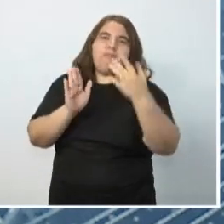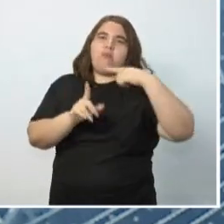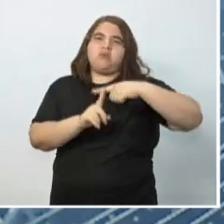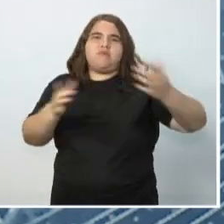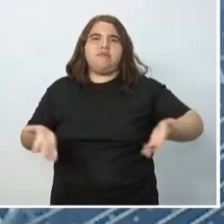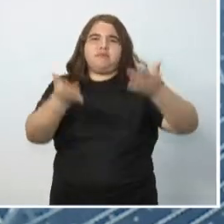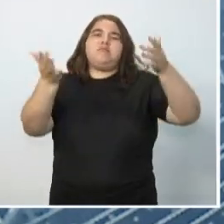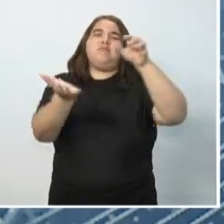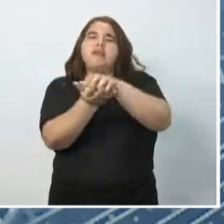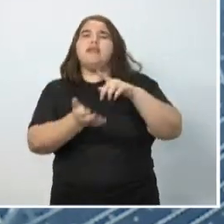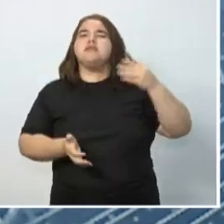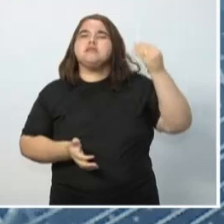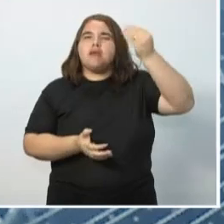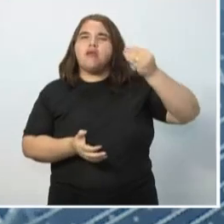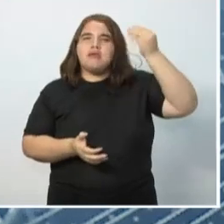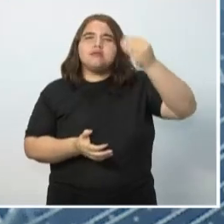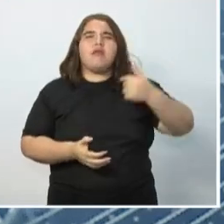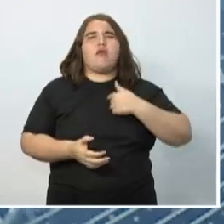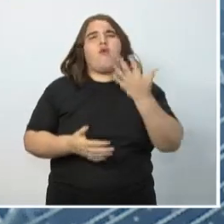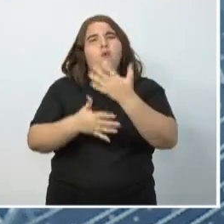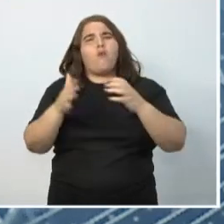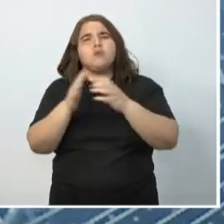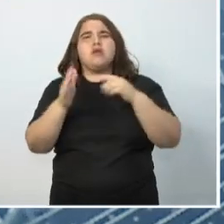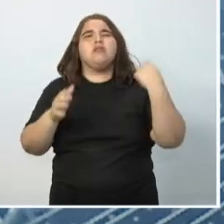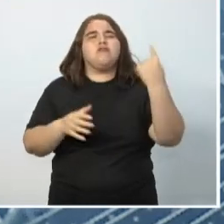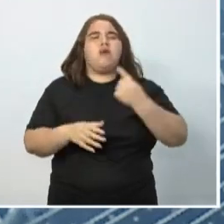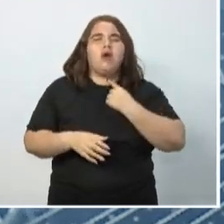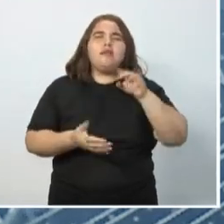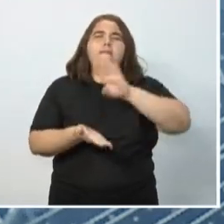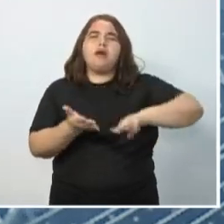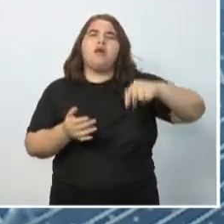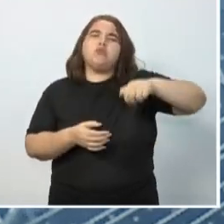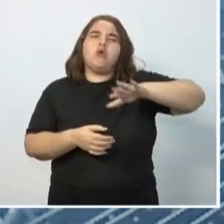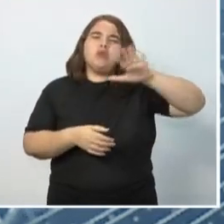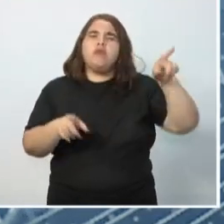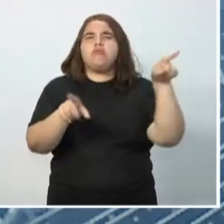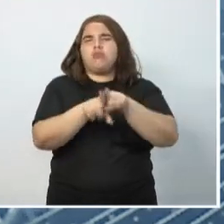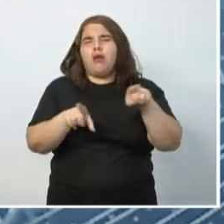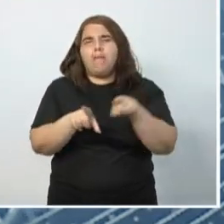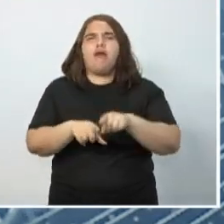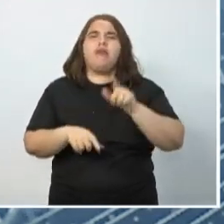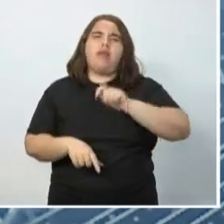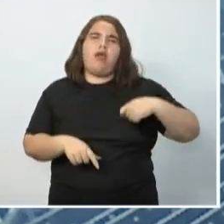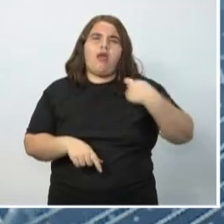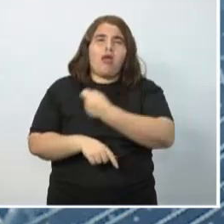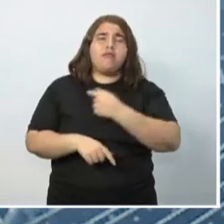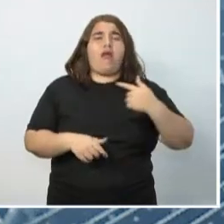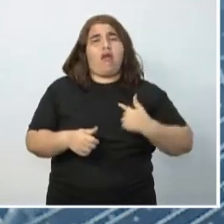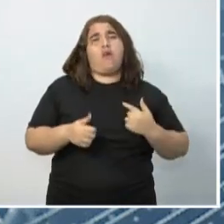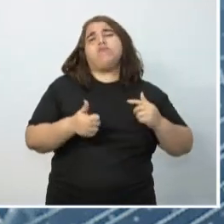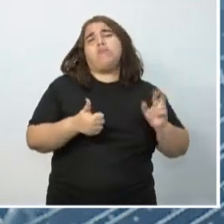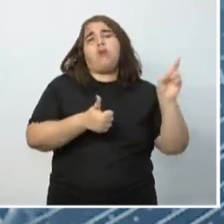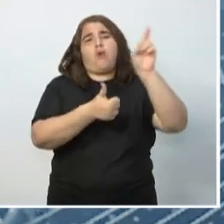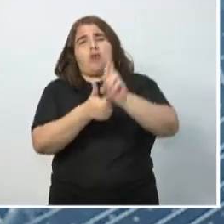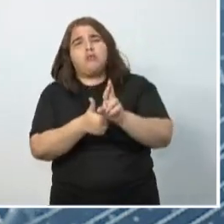e realizações também. Eu fui por concurso público advogada do Banco do Nordeste, fui delegada da Polícia Federal, sou procuradora do Estado de